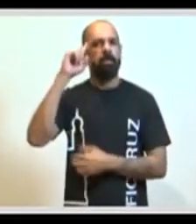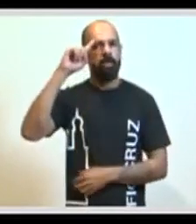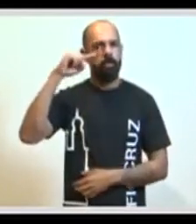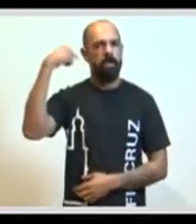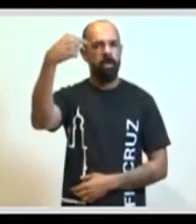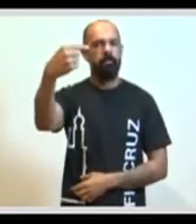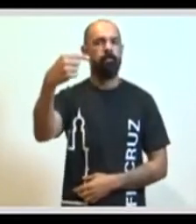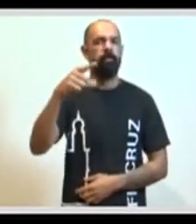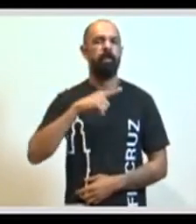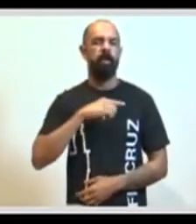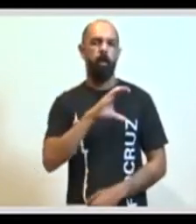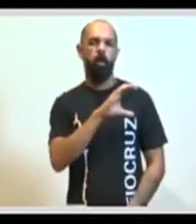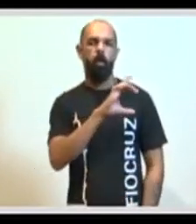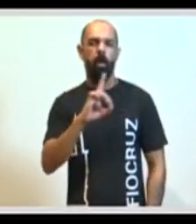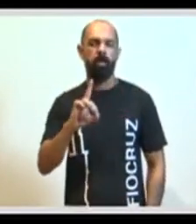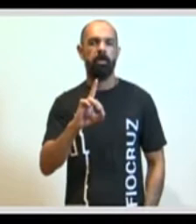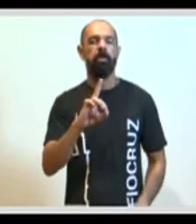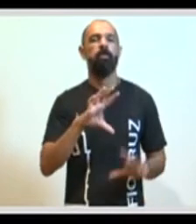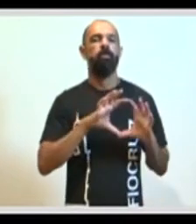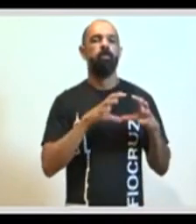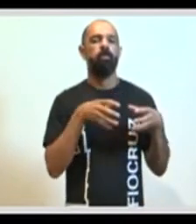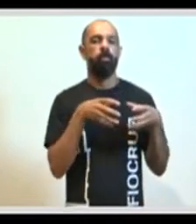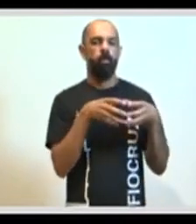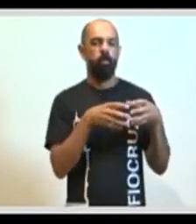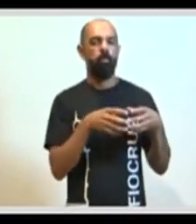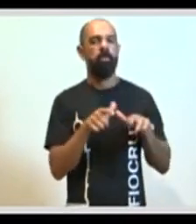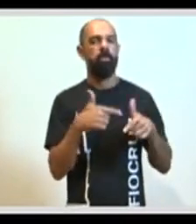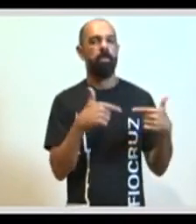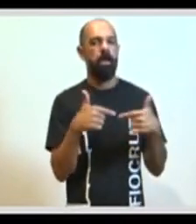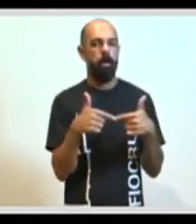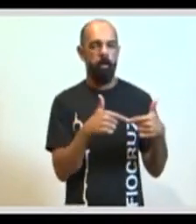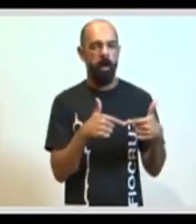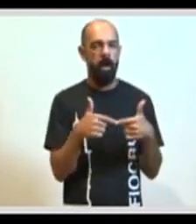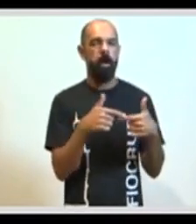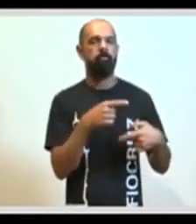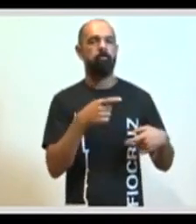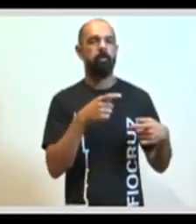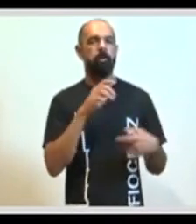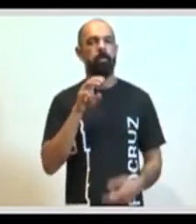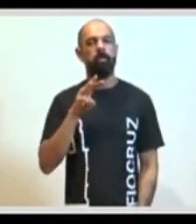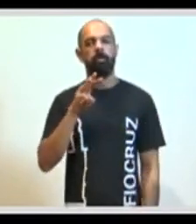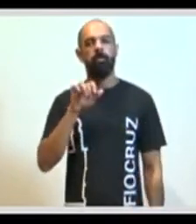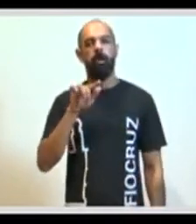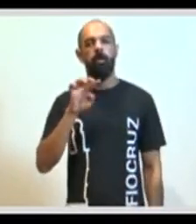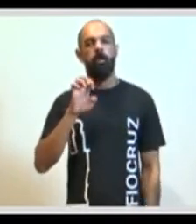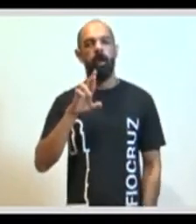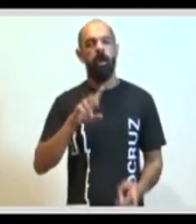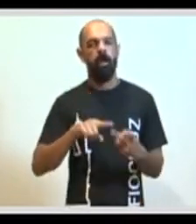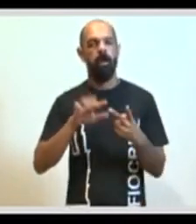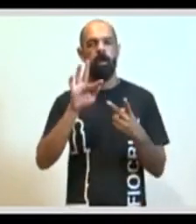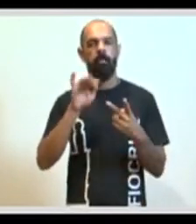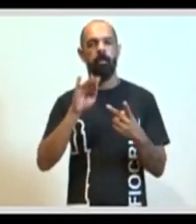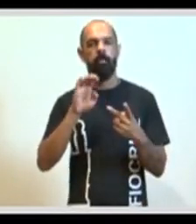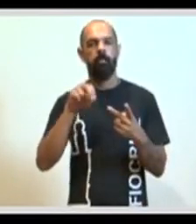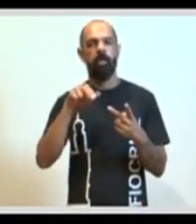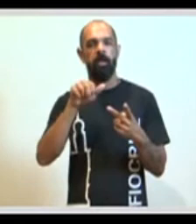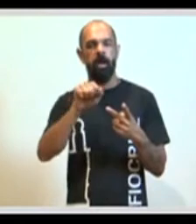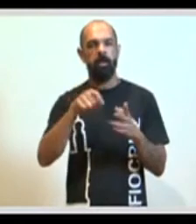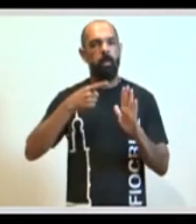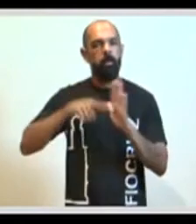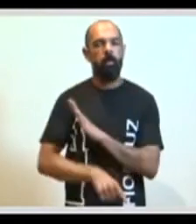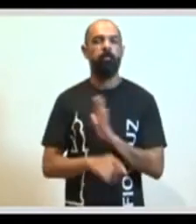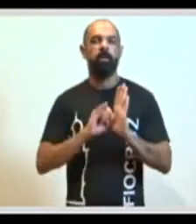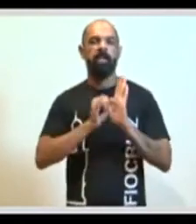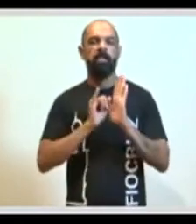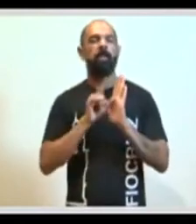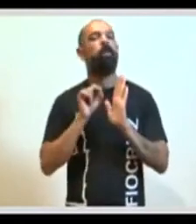contando com a coordenação do grupo de trabalho das populações vulnerabilizadas, a Calcler, a Fabiana, para aprofundar mais o edital nessa